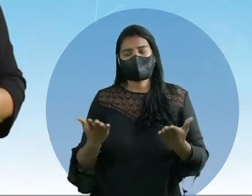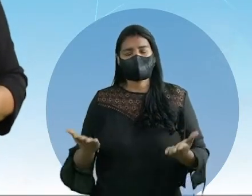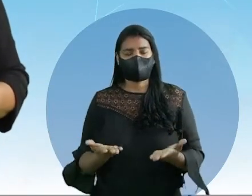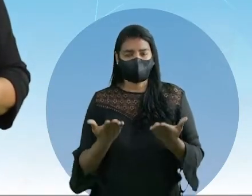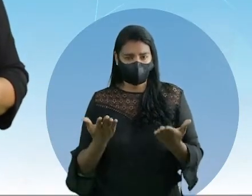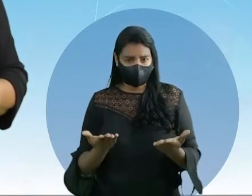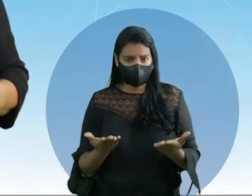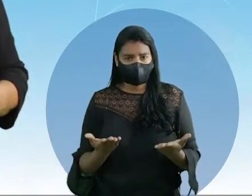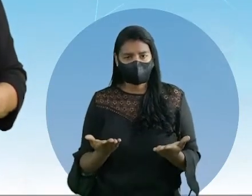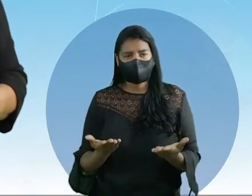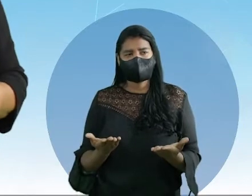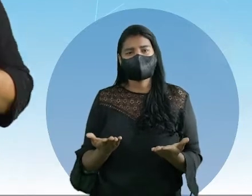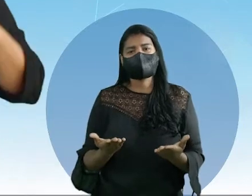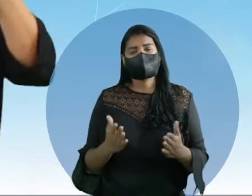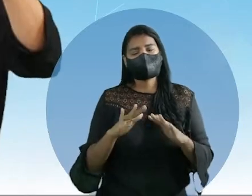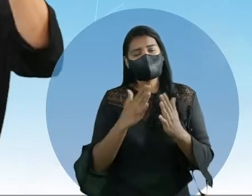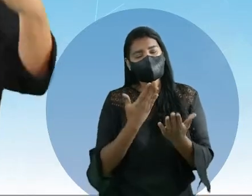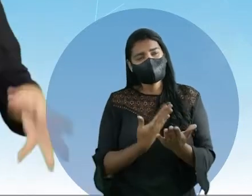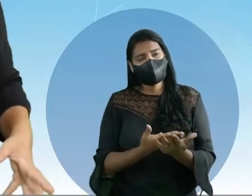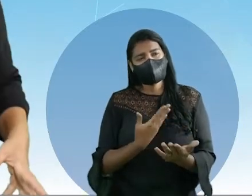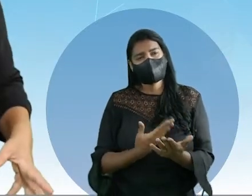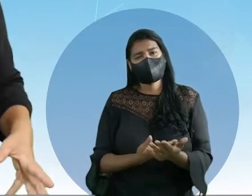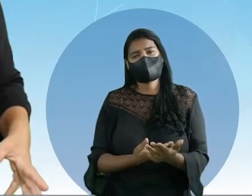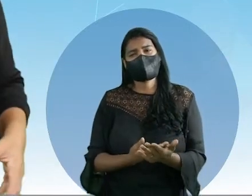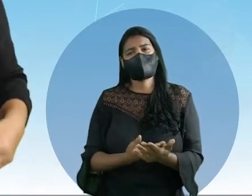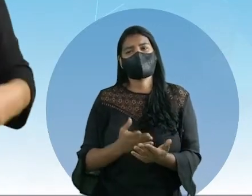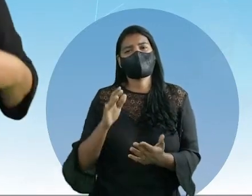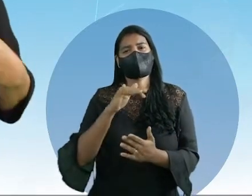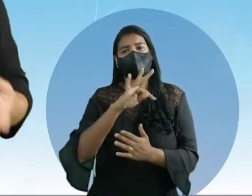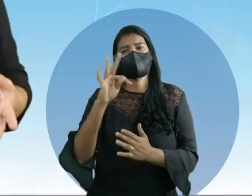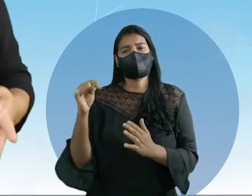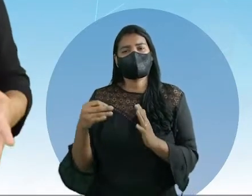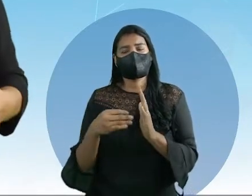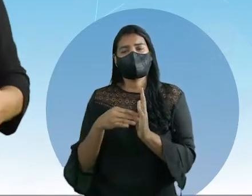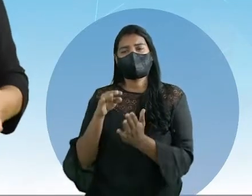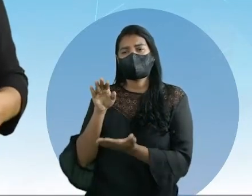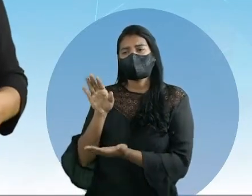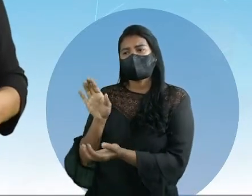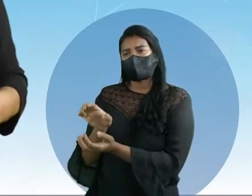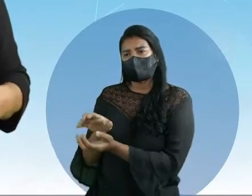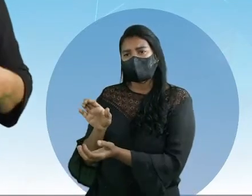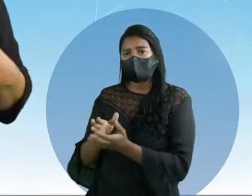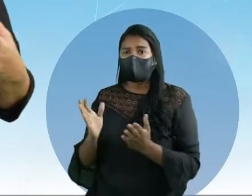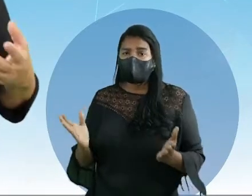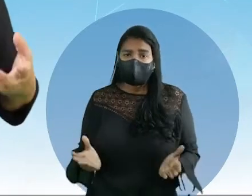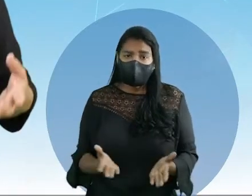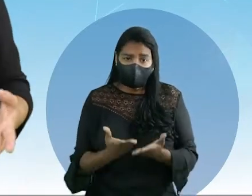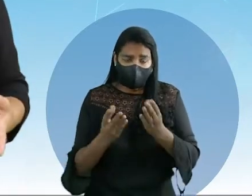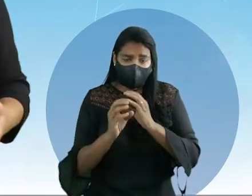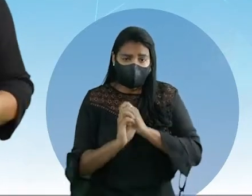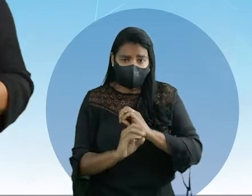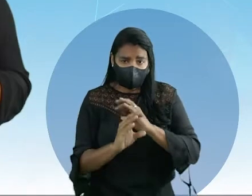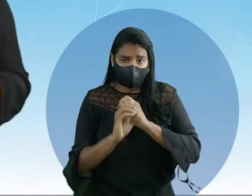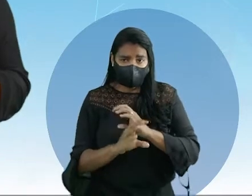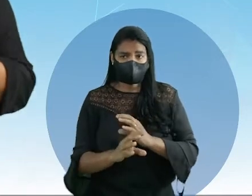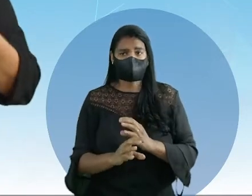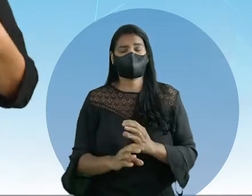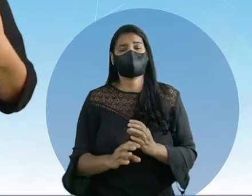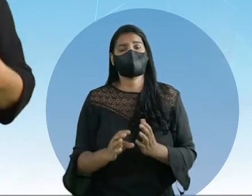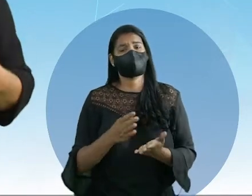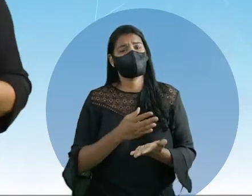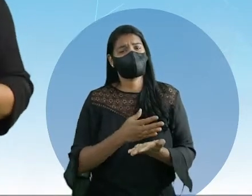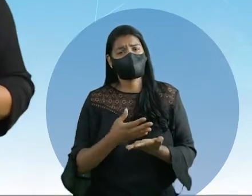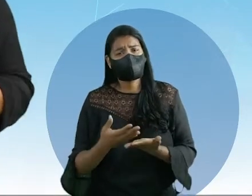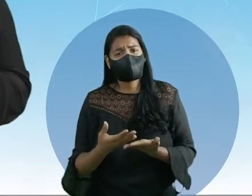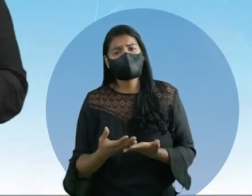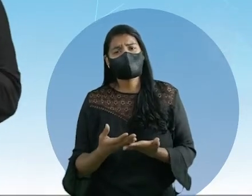ambiental. As nossas escolas, todo o estado do Pernambuco tem que promover, gente. Ter educação. A